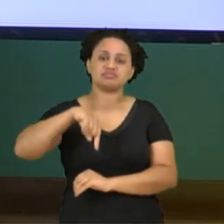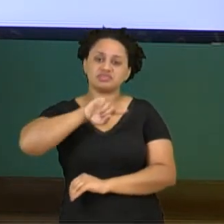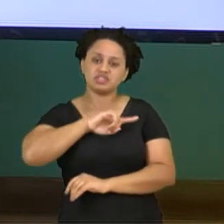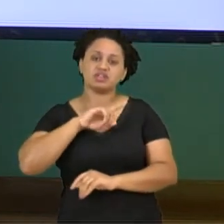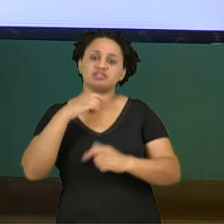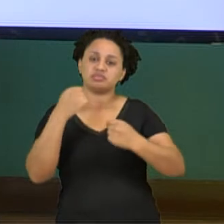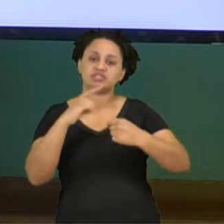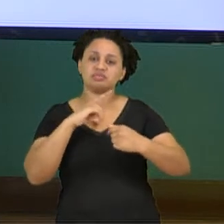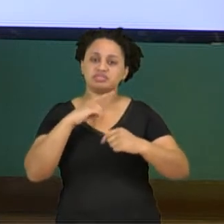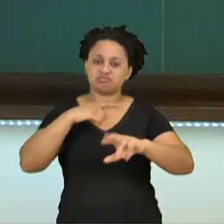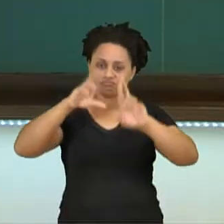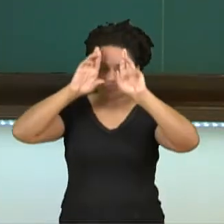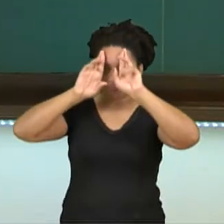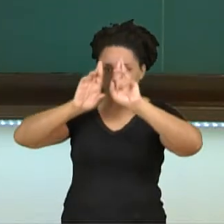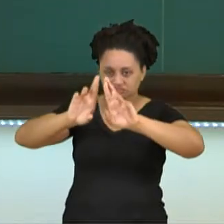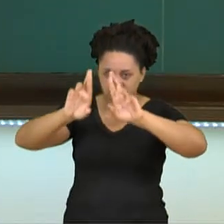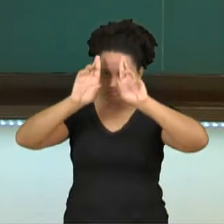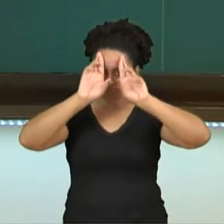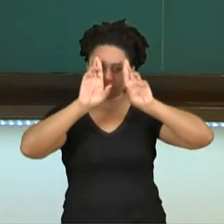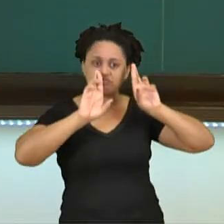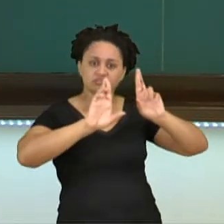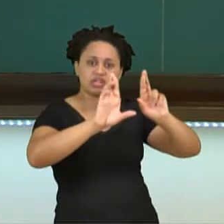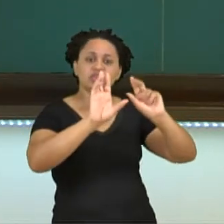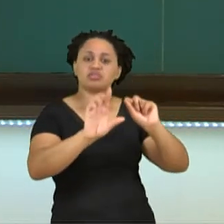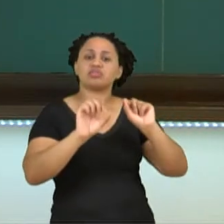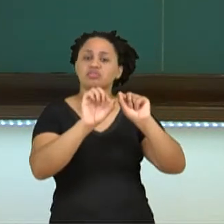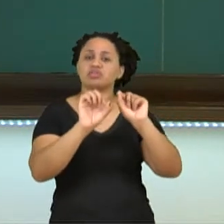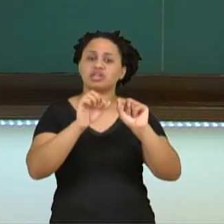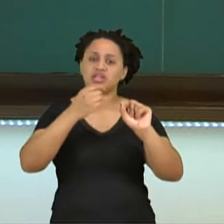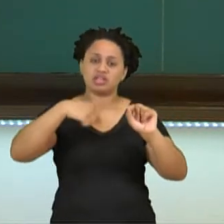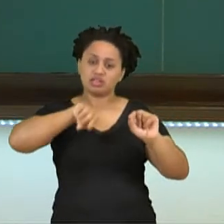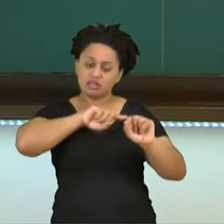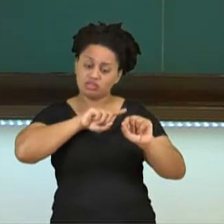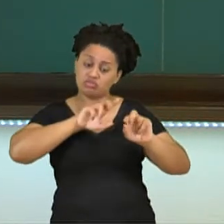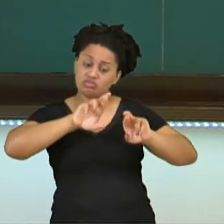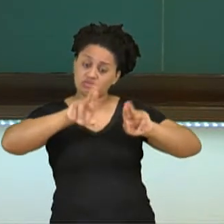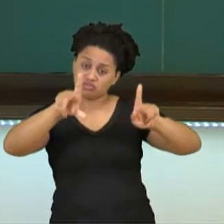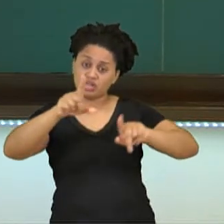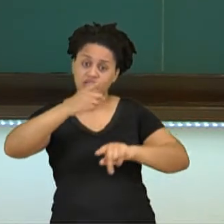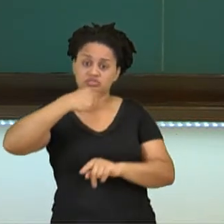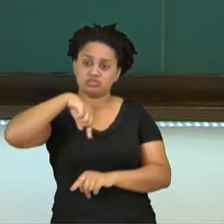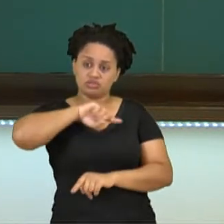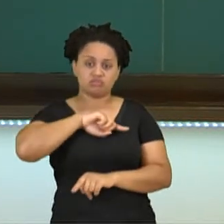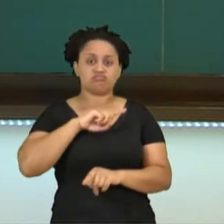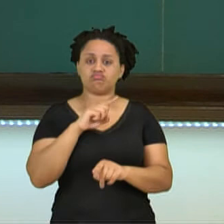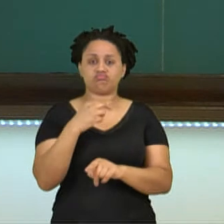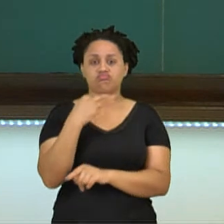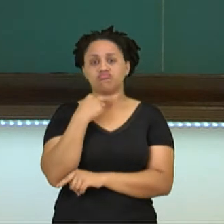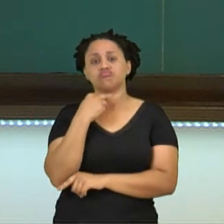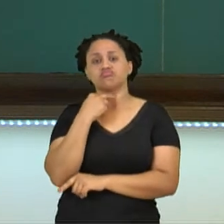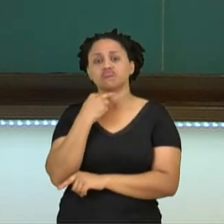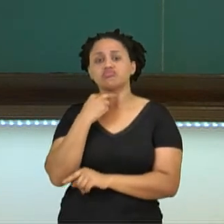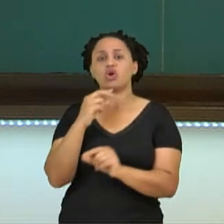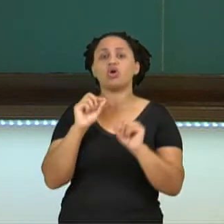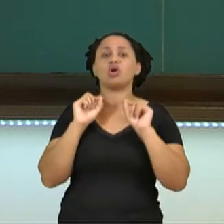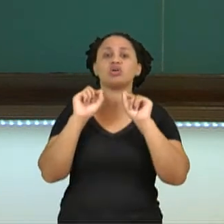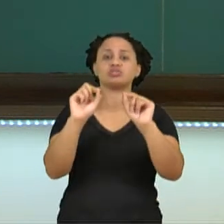esse exercício da respeitabilidade, esse exercício daquilo que nos é diferente. Nós não devemos, portanto,